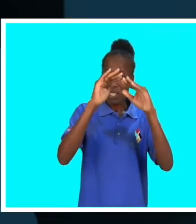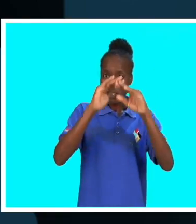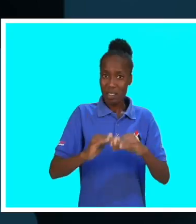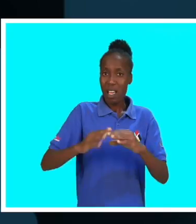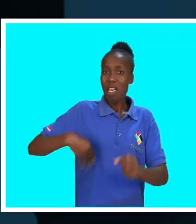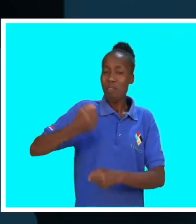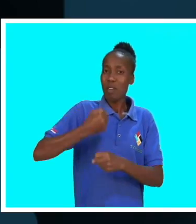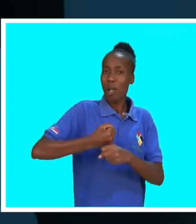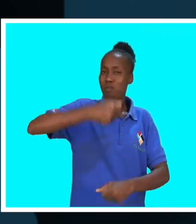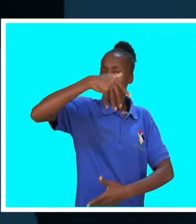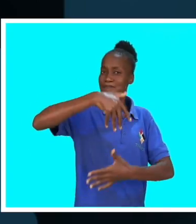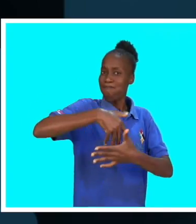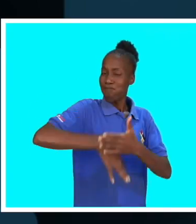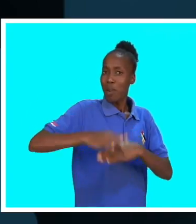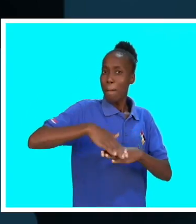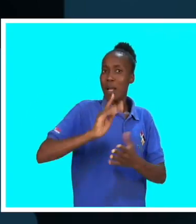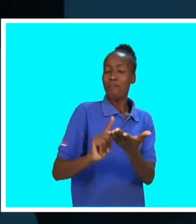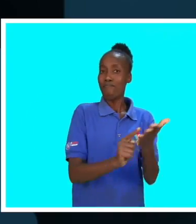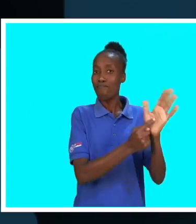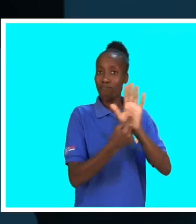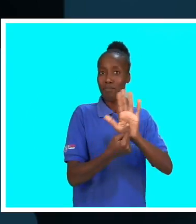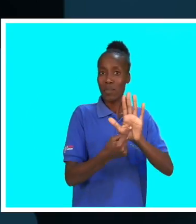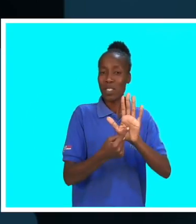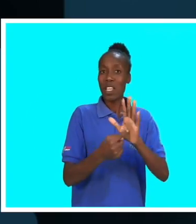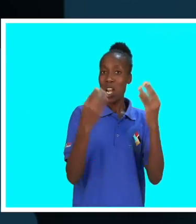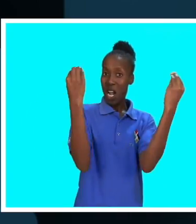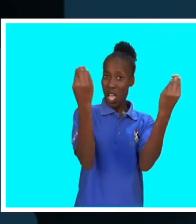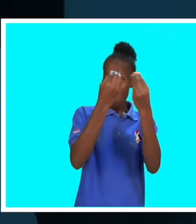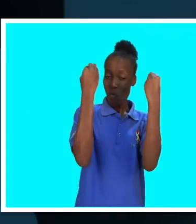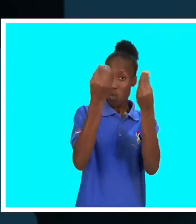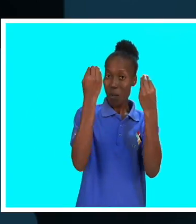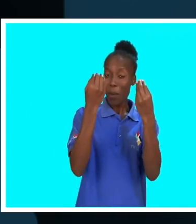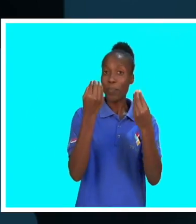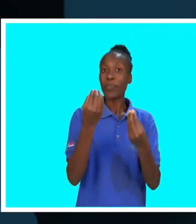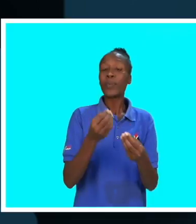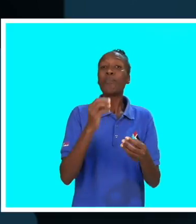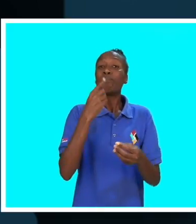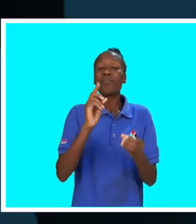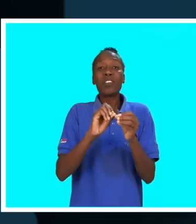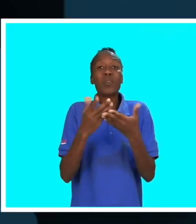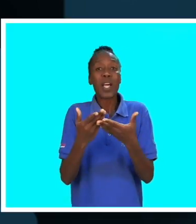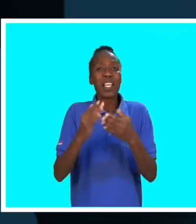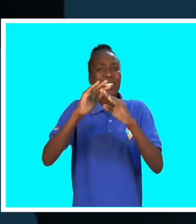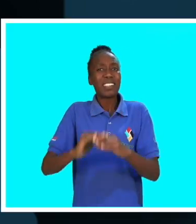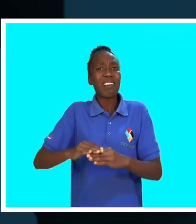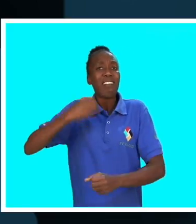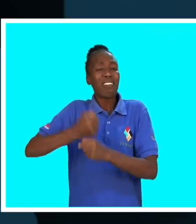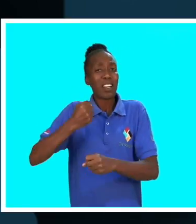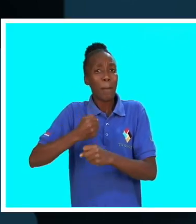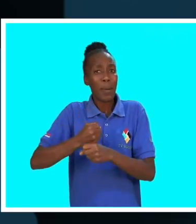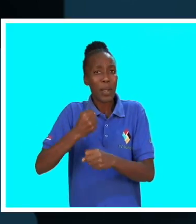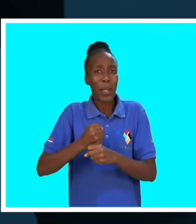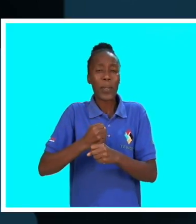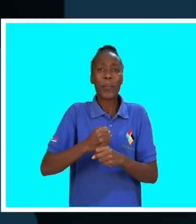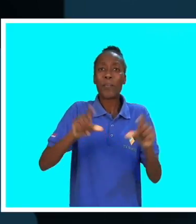é a agremiação que está a trabalhar com profundidade, com mostras dadas a nível da formação, qual é a agremiação que está a